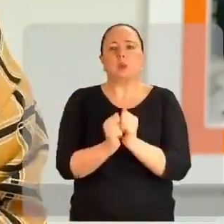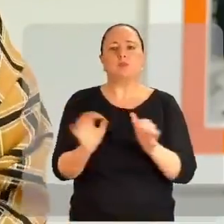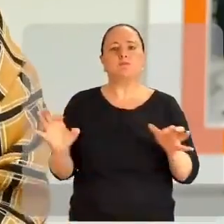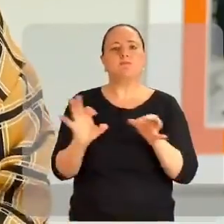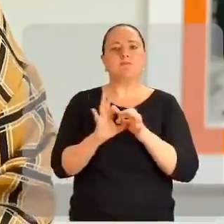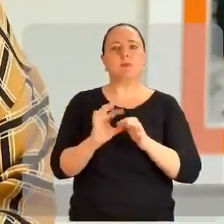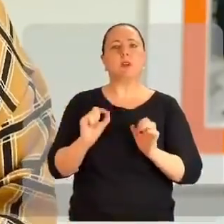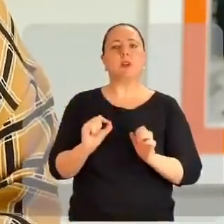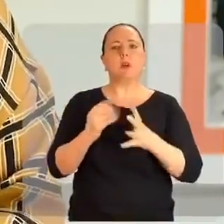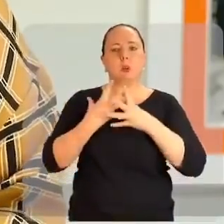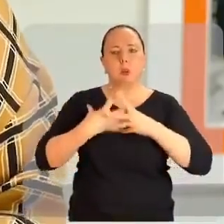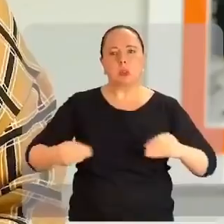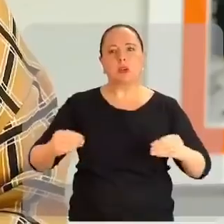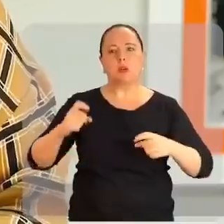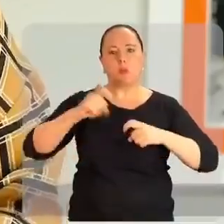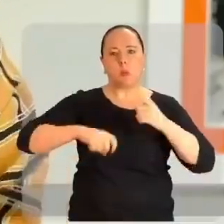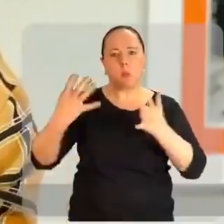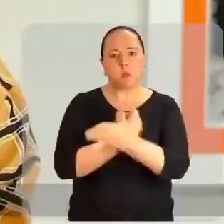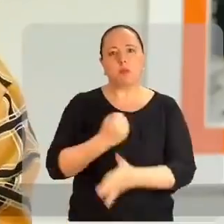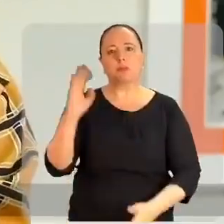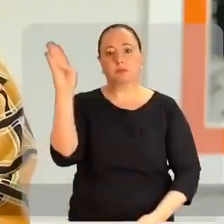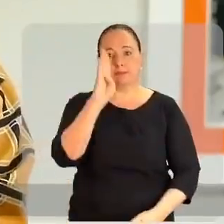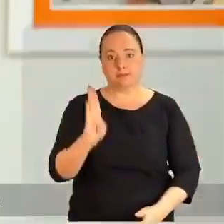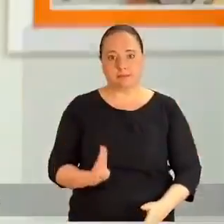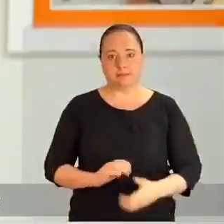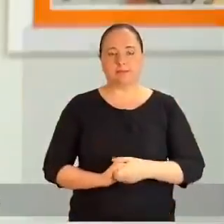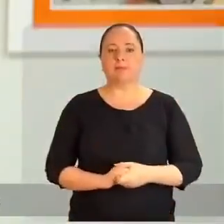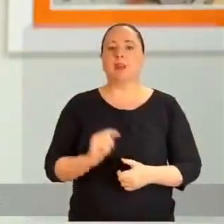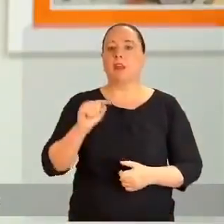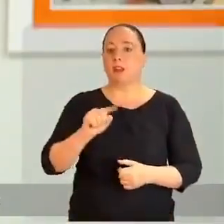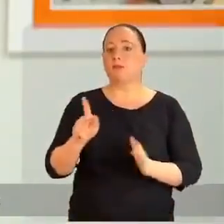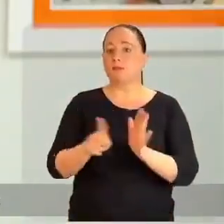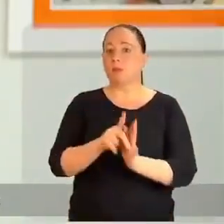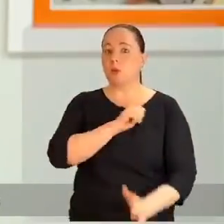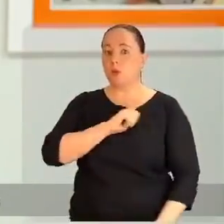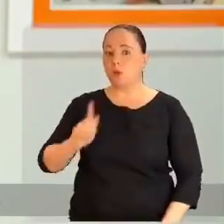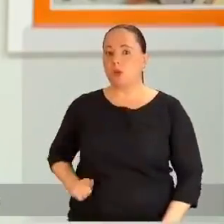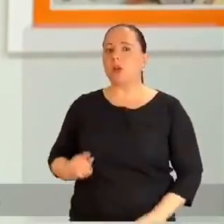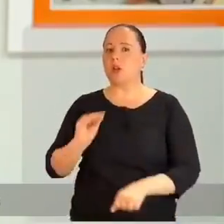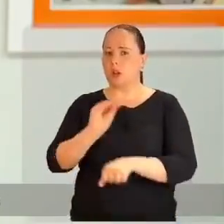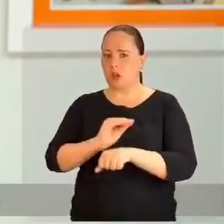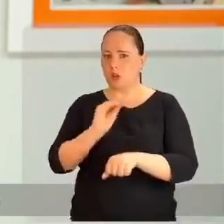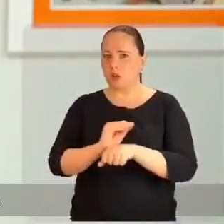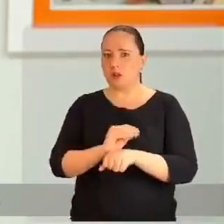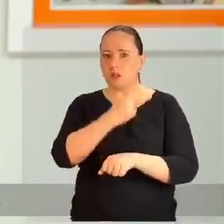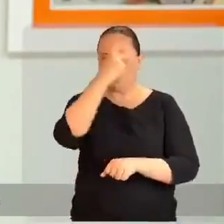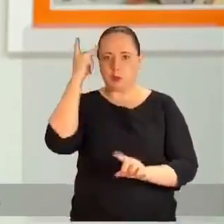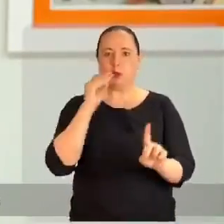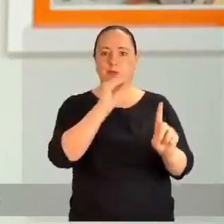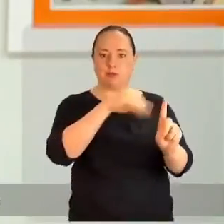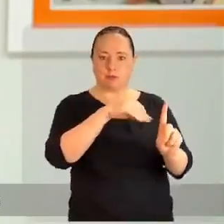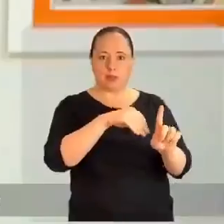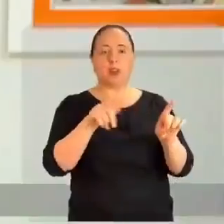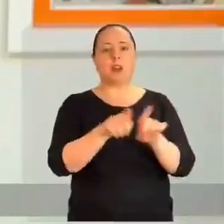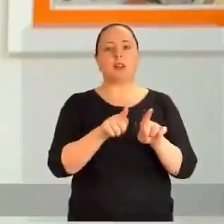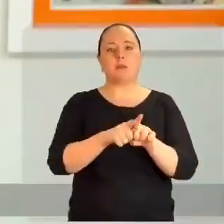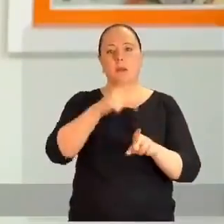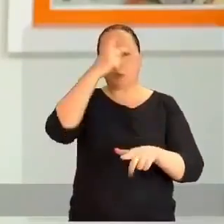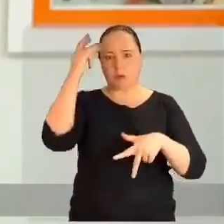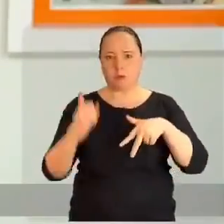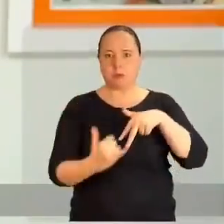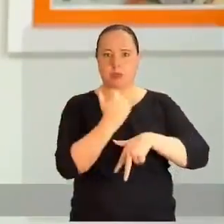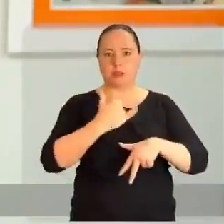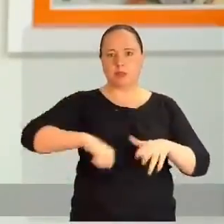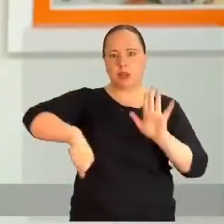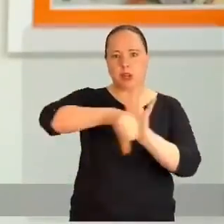juntos pelo fim do estupro no nosso Brasil. Esse é um governo que cuida dos mais vulneráveis e